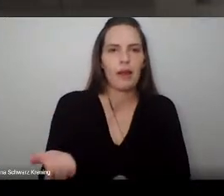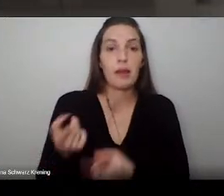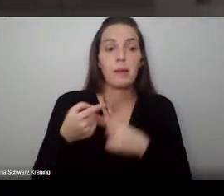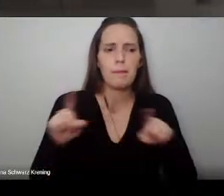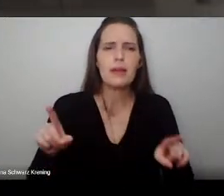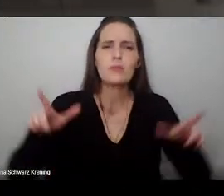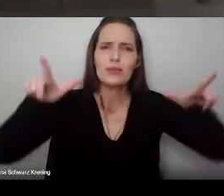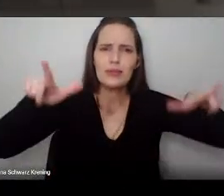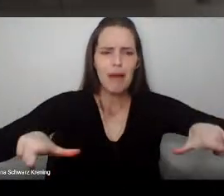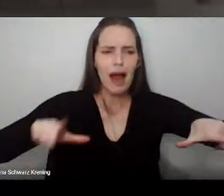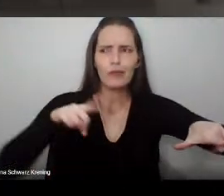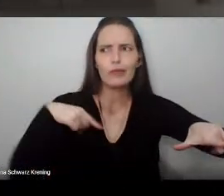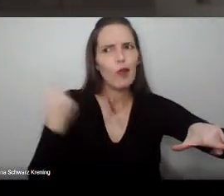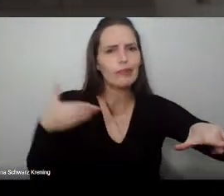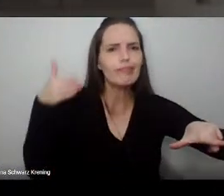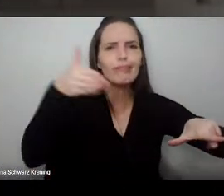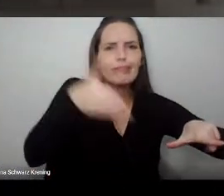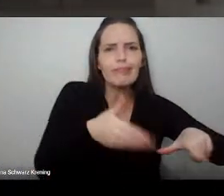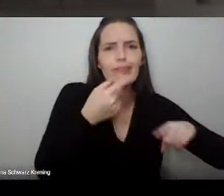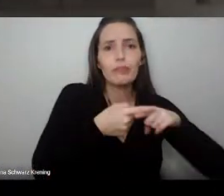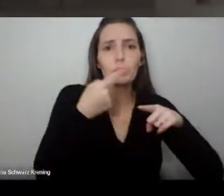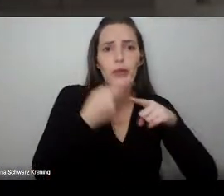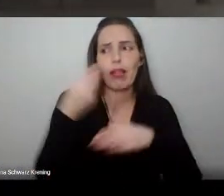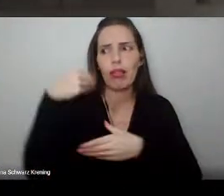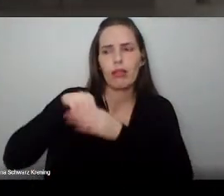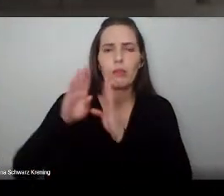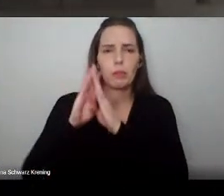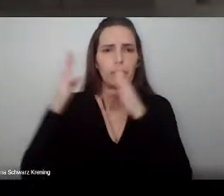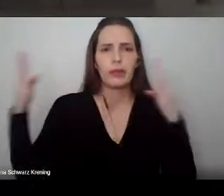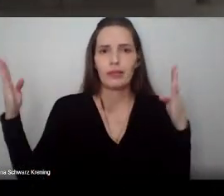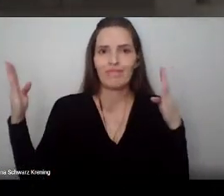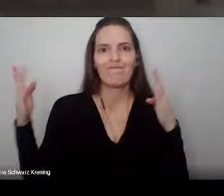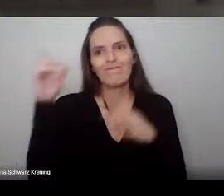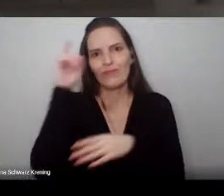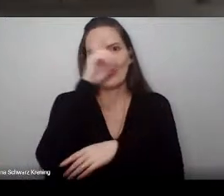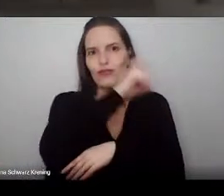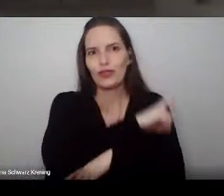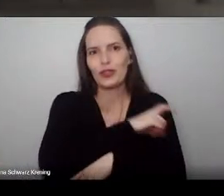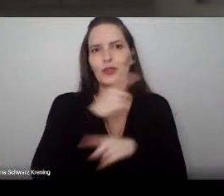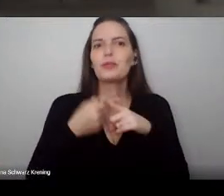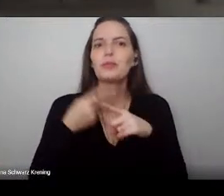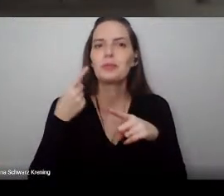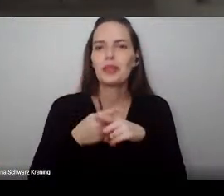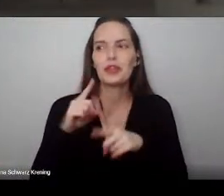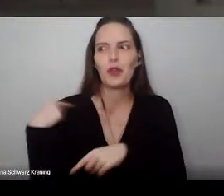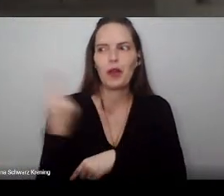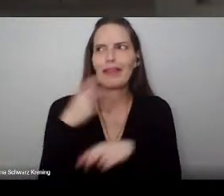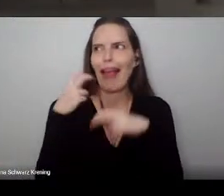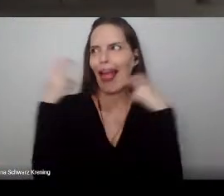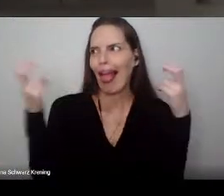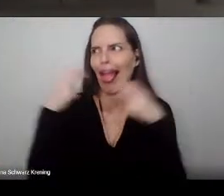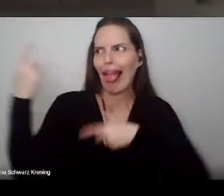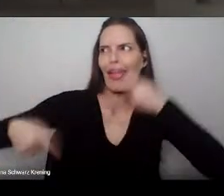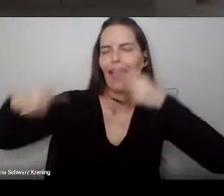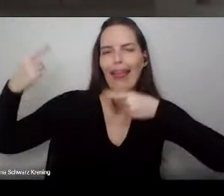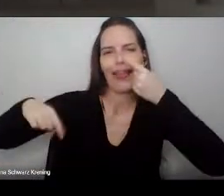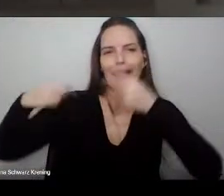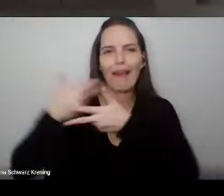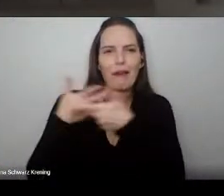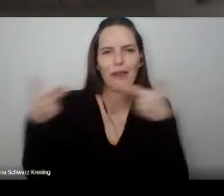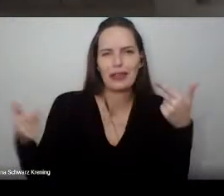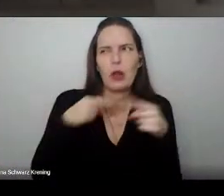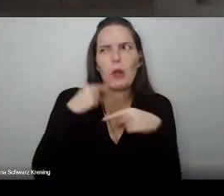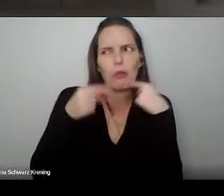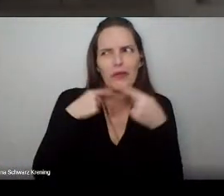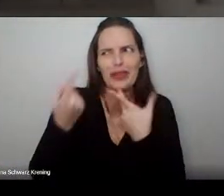comportava as nossas regras, que incluíam um elevado tom de voz e um estado de sanidade duvidosa. Juntos, aprendemos